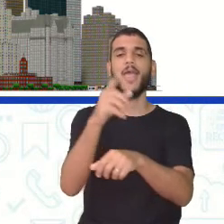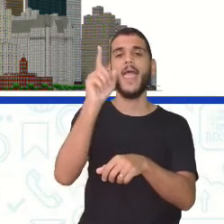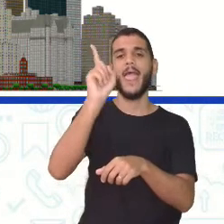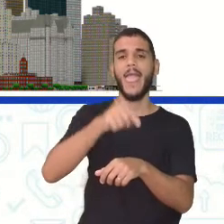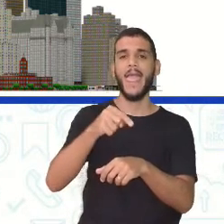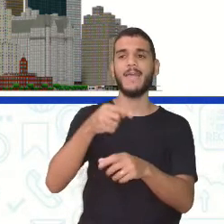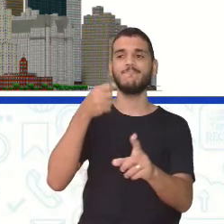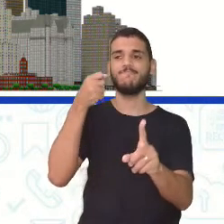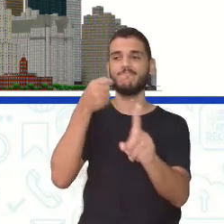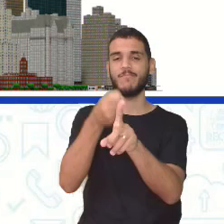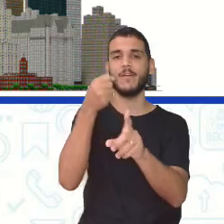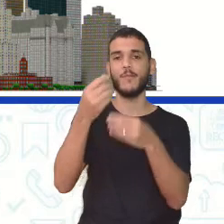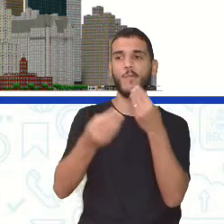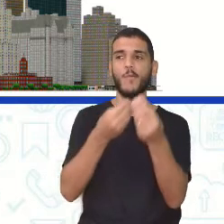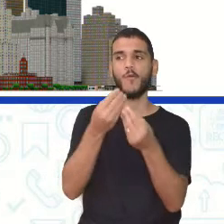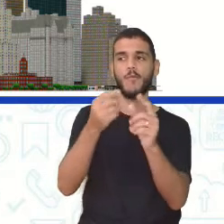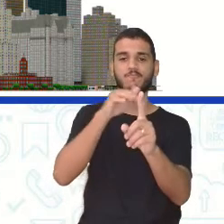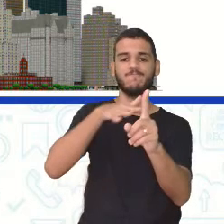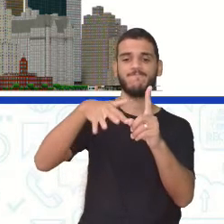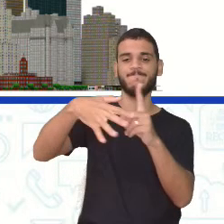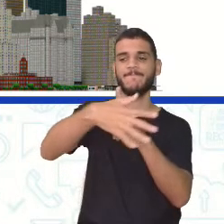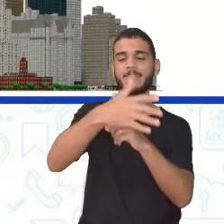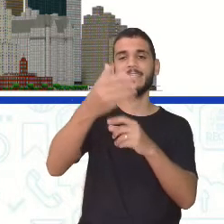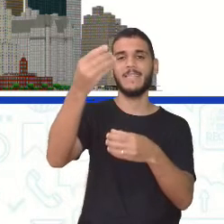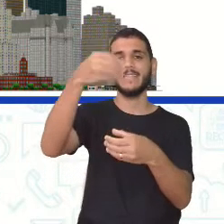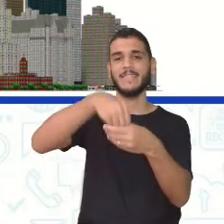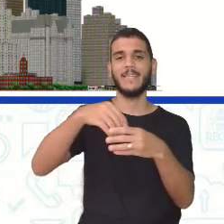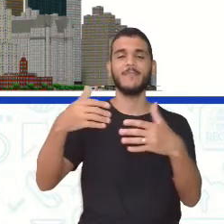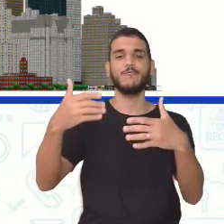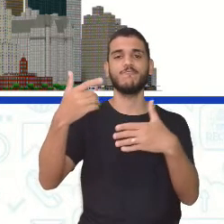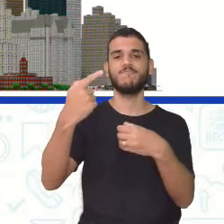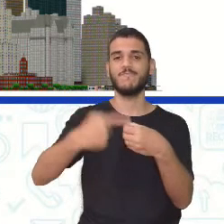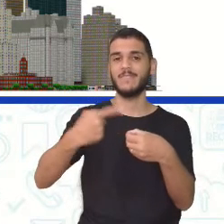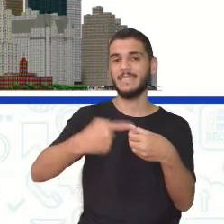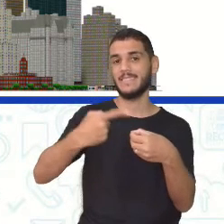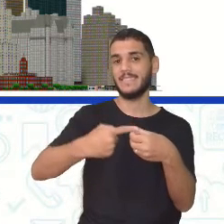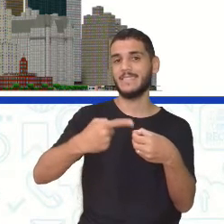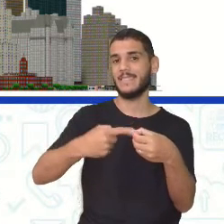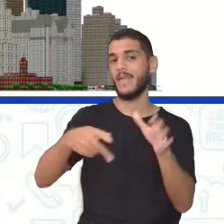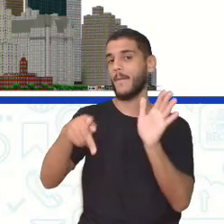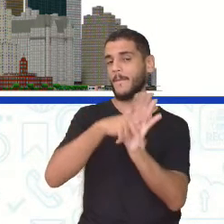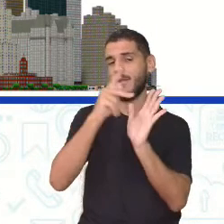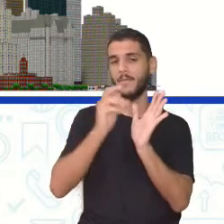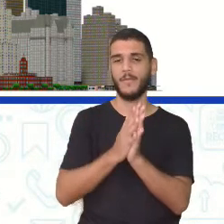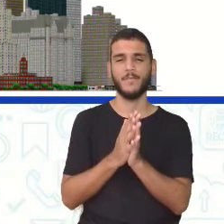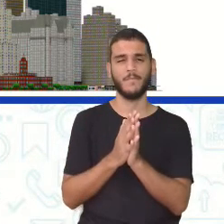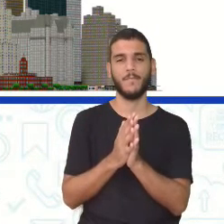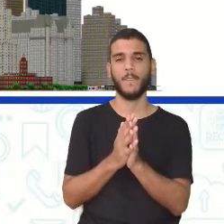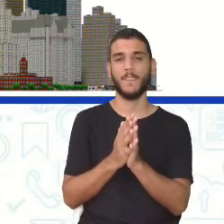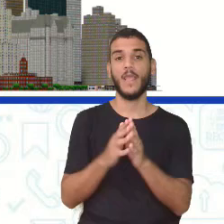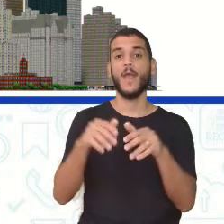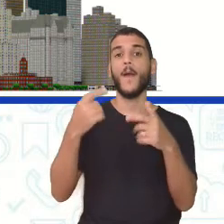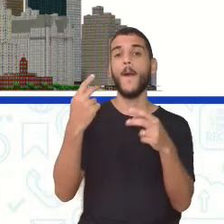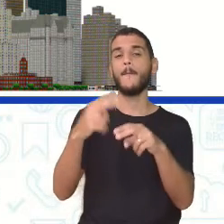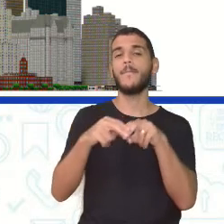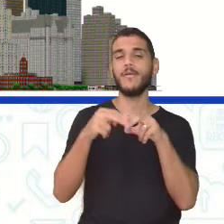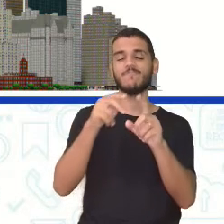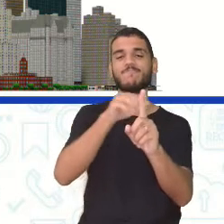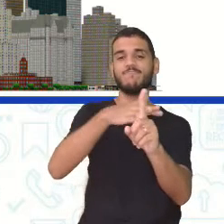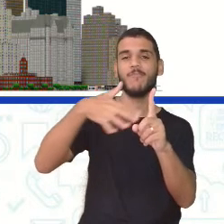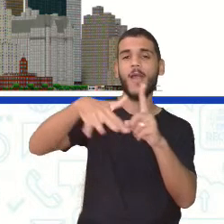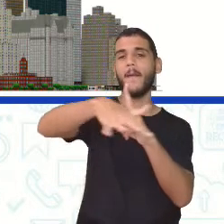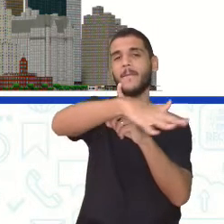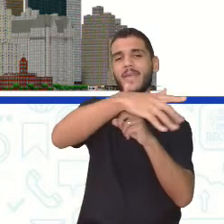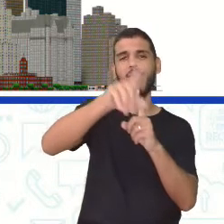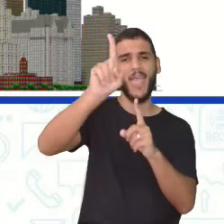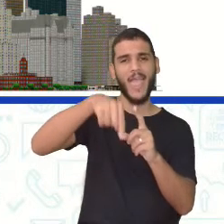no meio ambiente das cidades. Porque lembra que meio ambiente não é só uma florestinha, um riachinho. Não, gente.